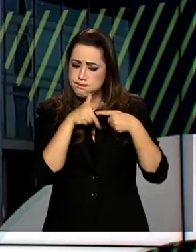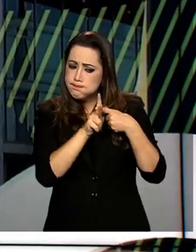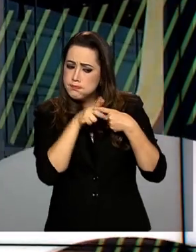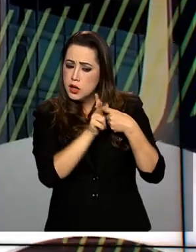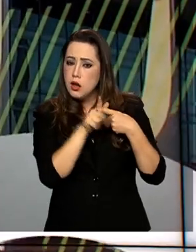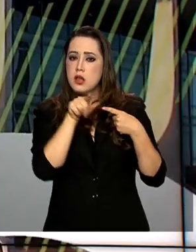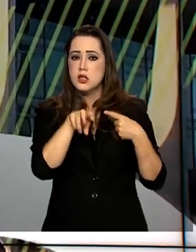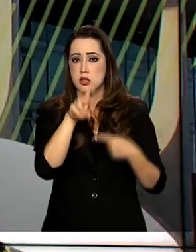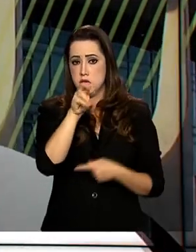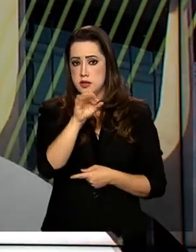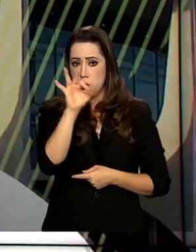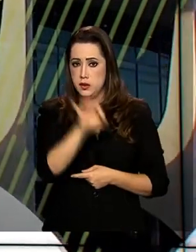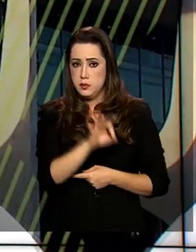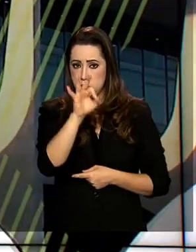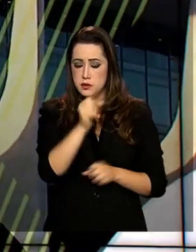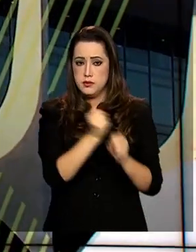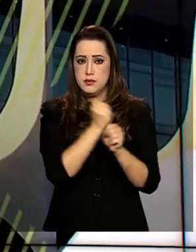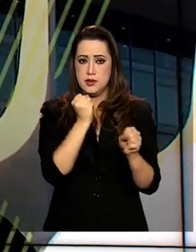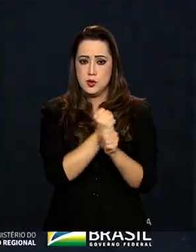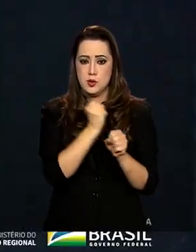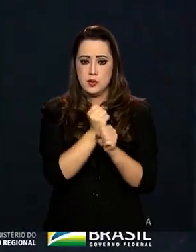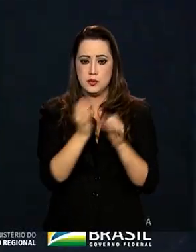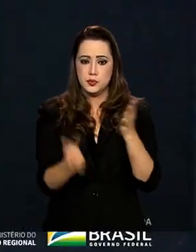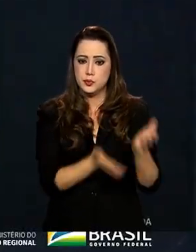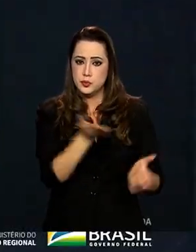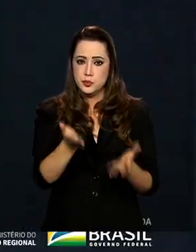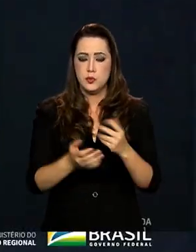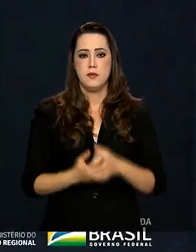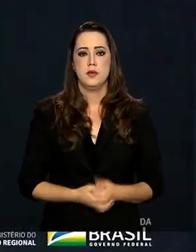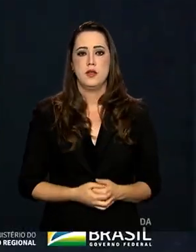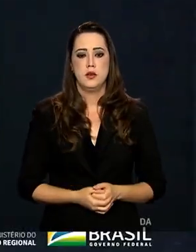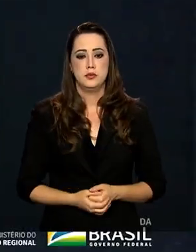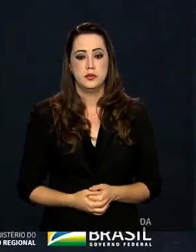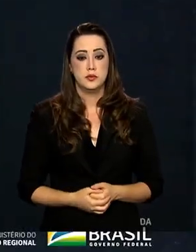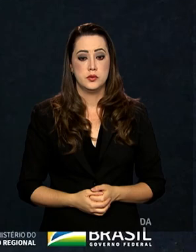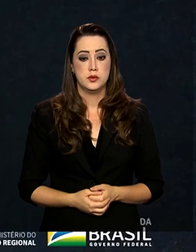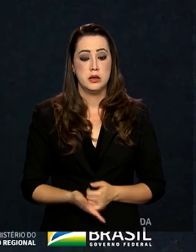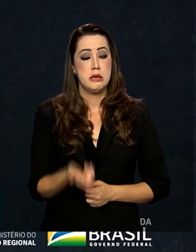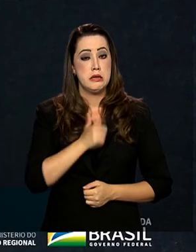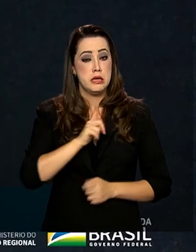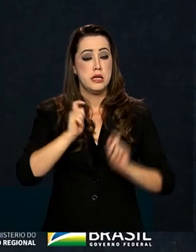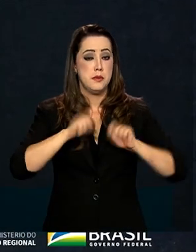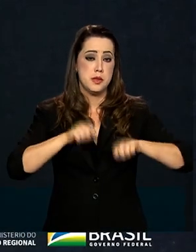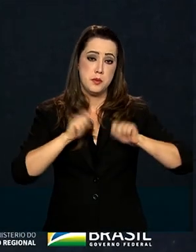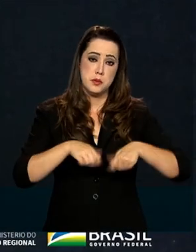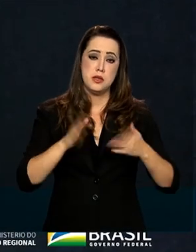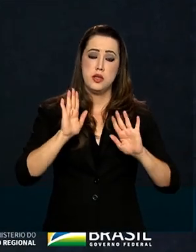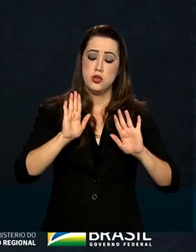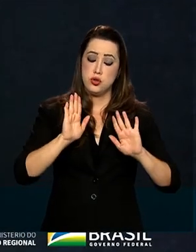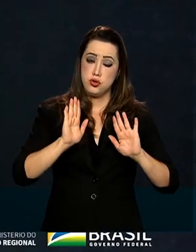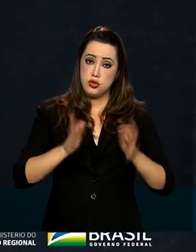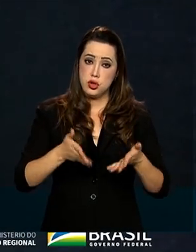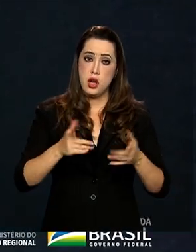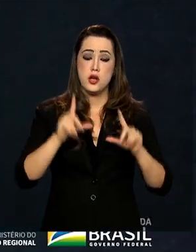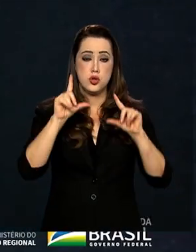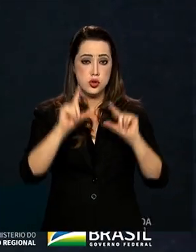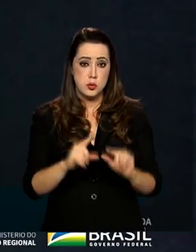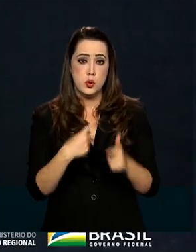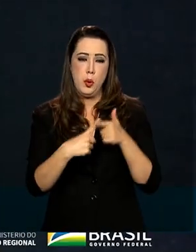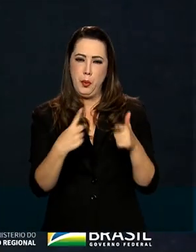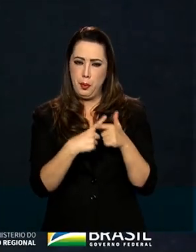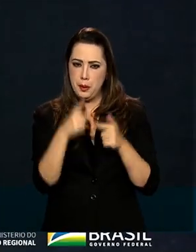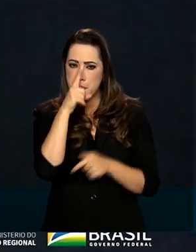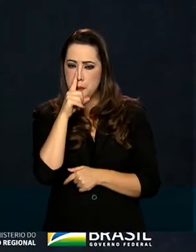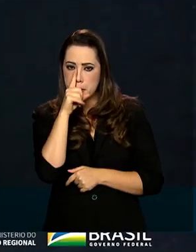das obras de recuperação. Nós já temos a condição de diminuirmos esse grau de emergência da